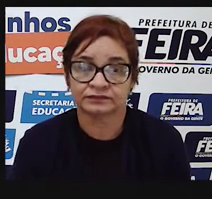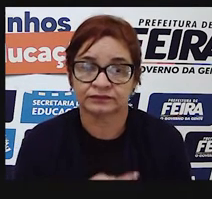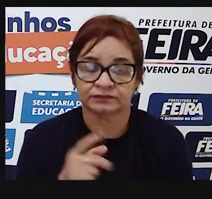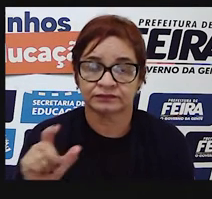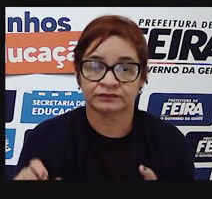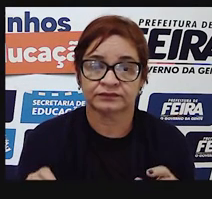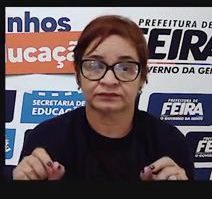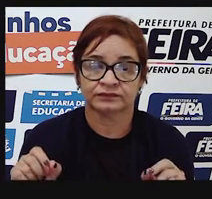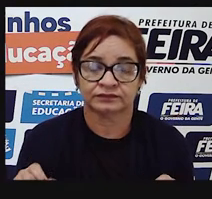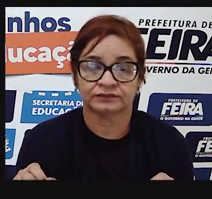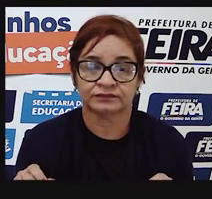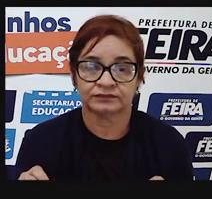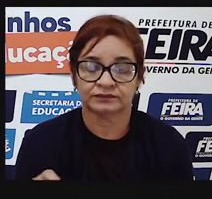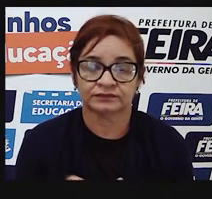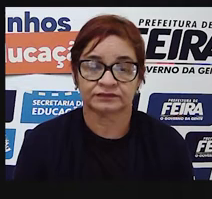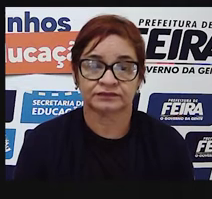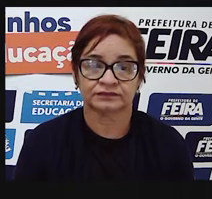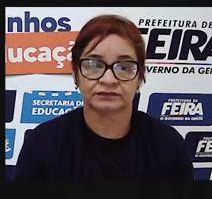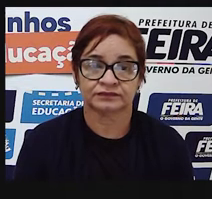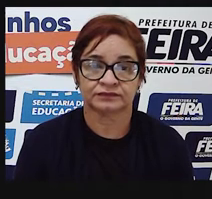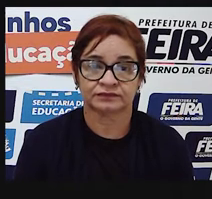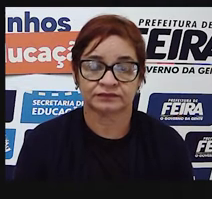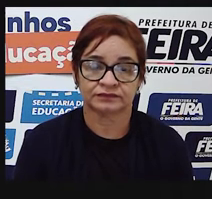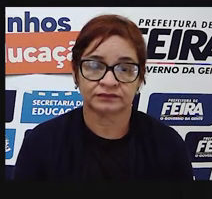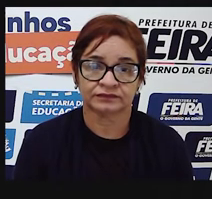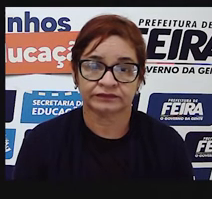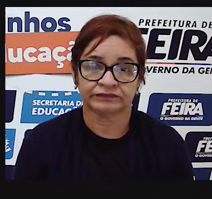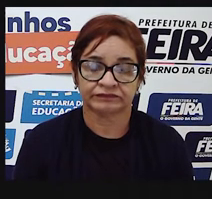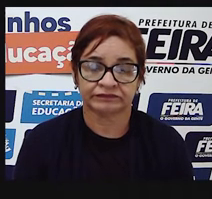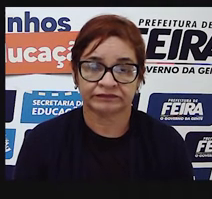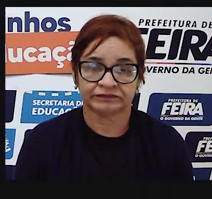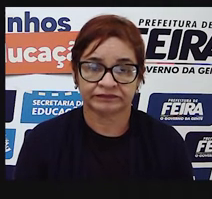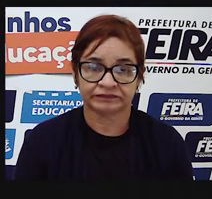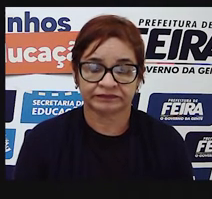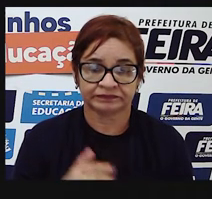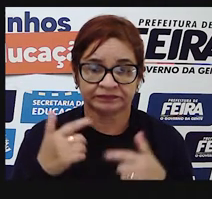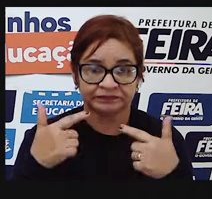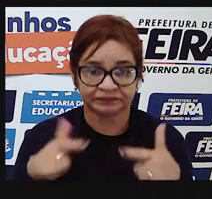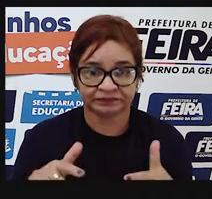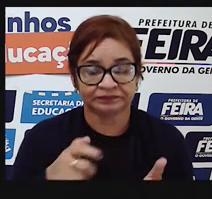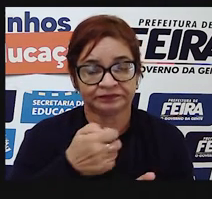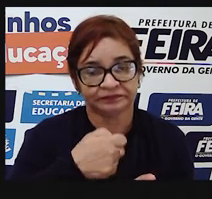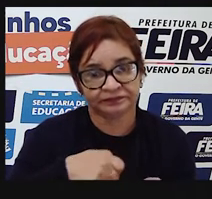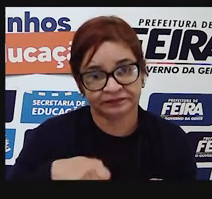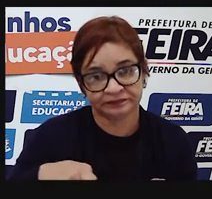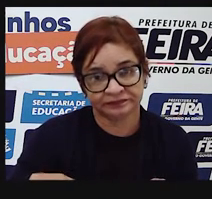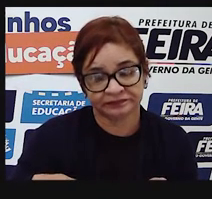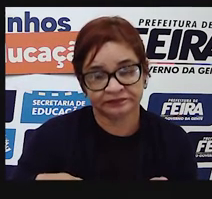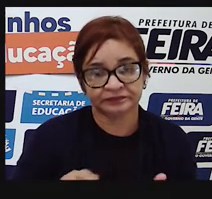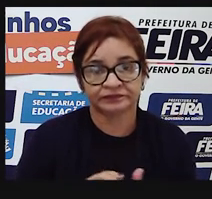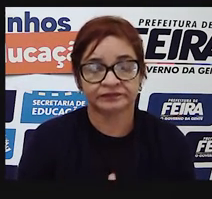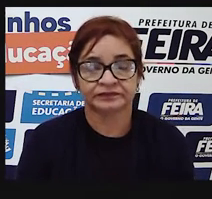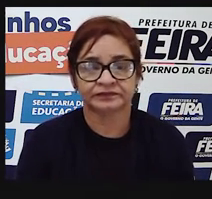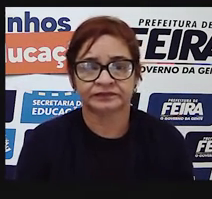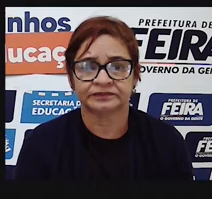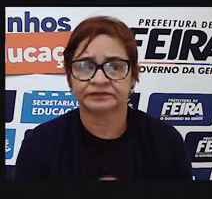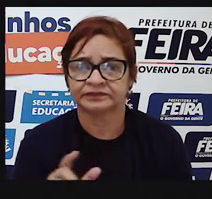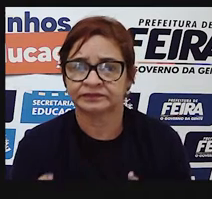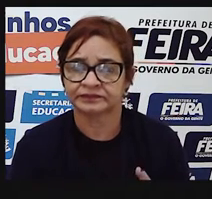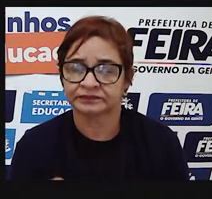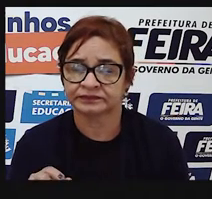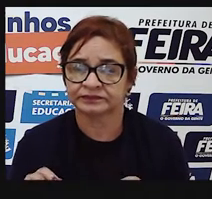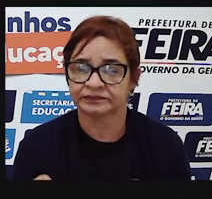a linguagem escrita, ela é uma tentativa